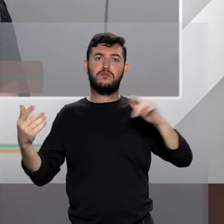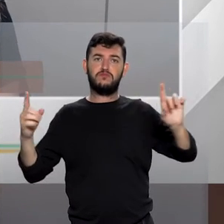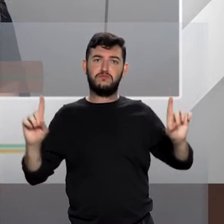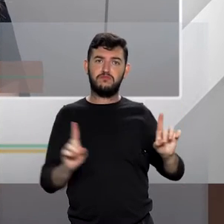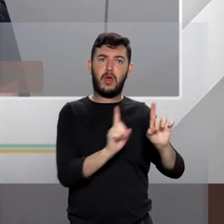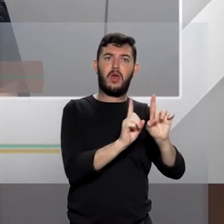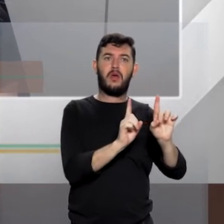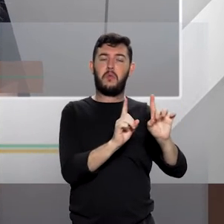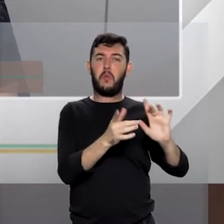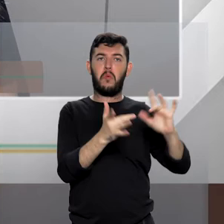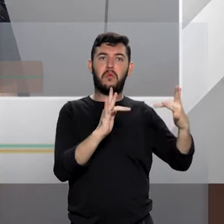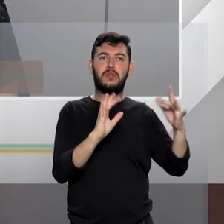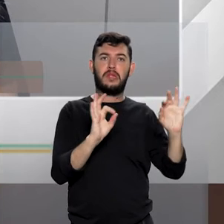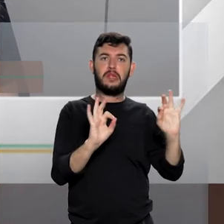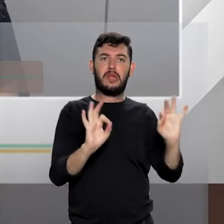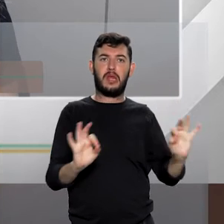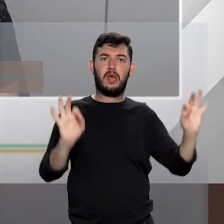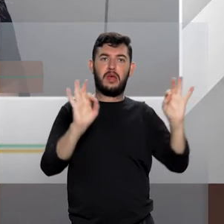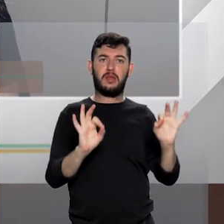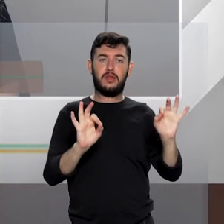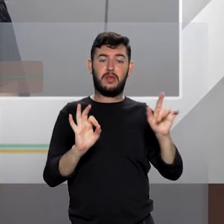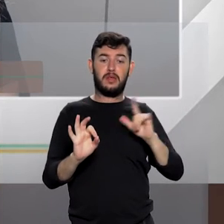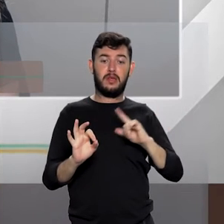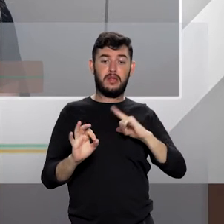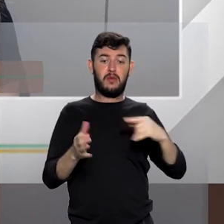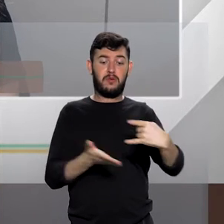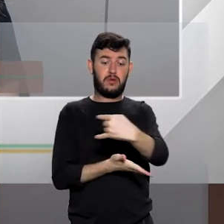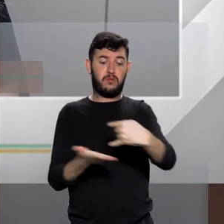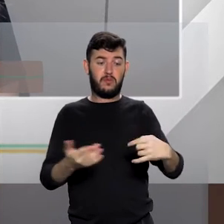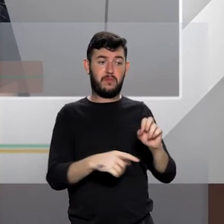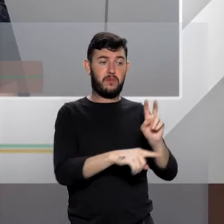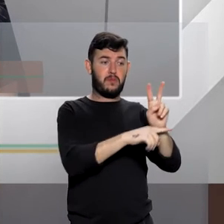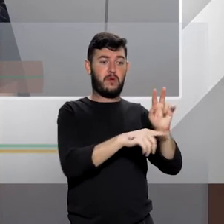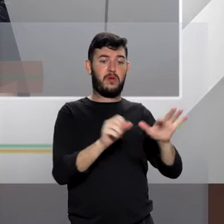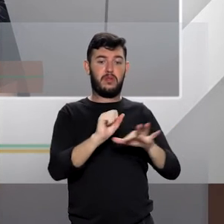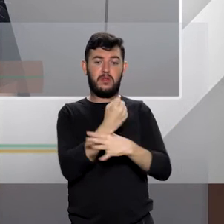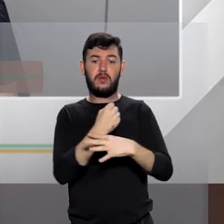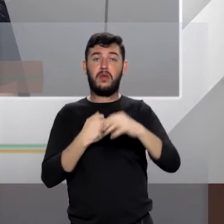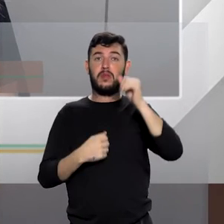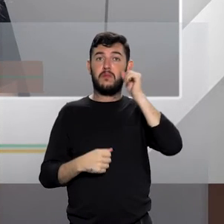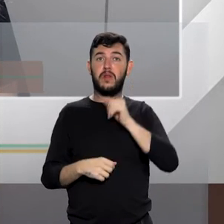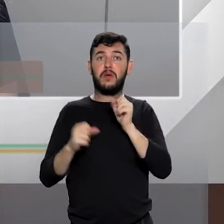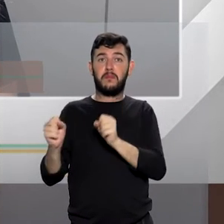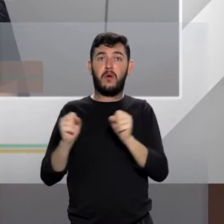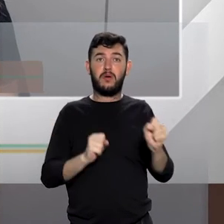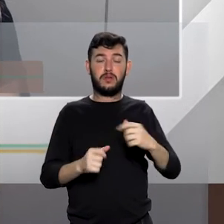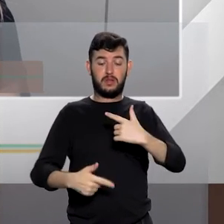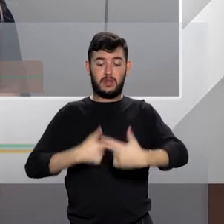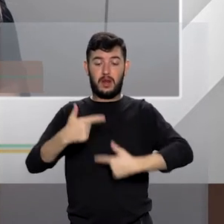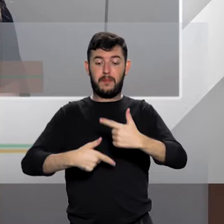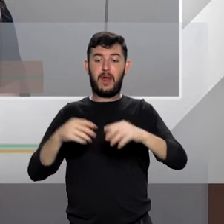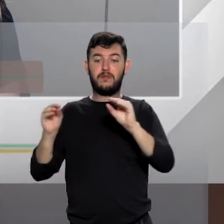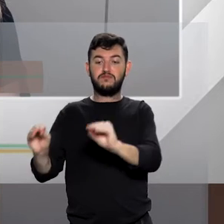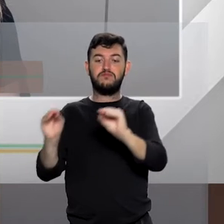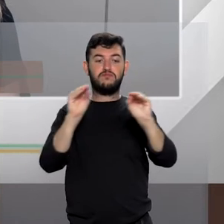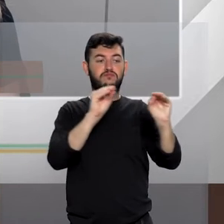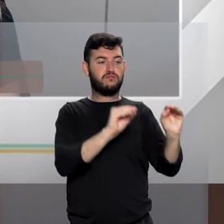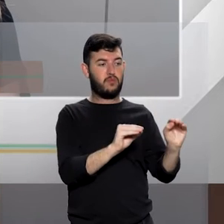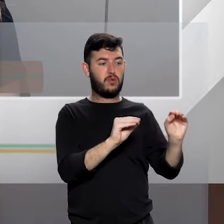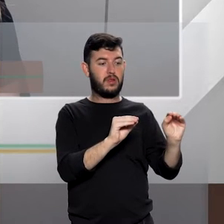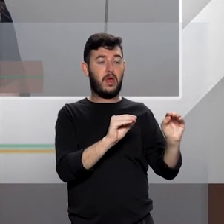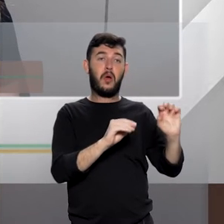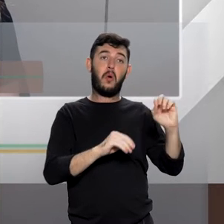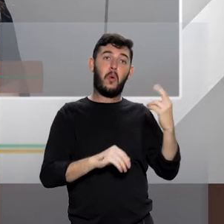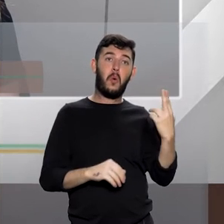serem protegidas no sentido de mudarem o local de trabalho, serem redistribuídas